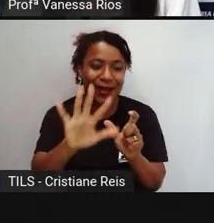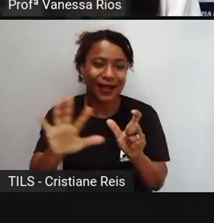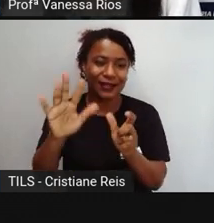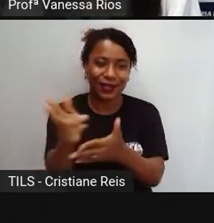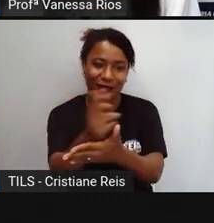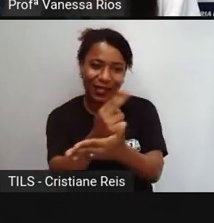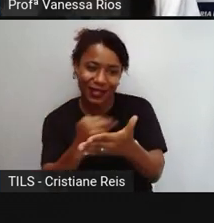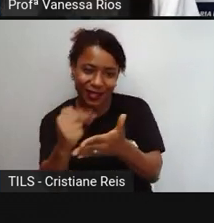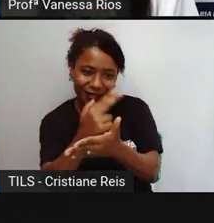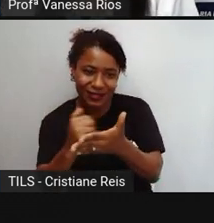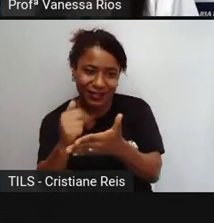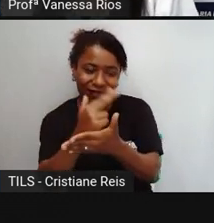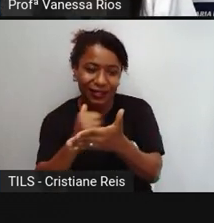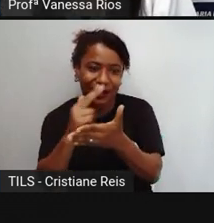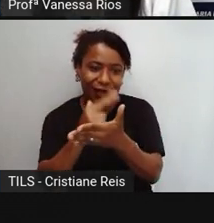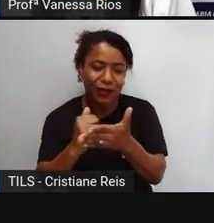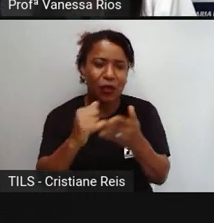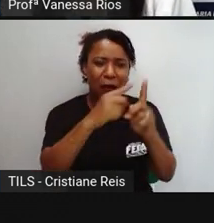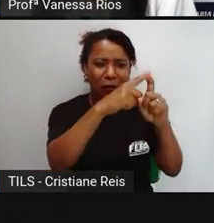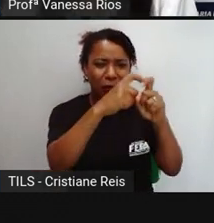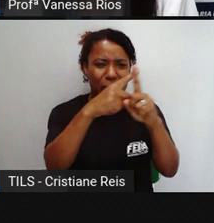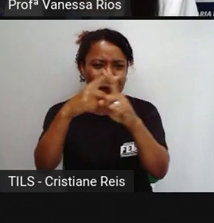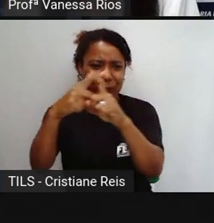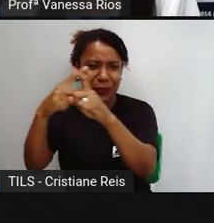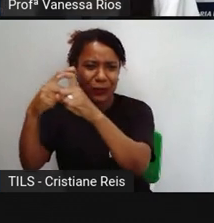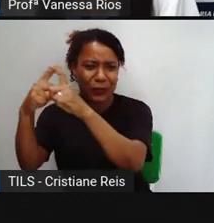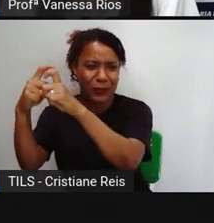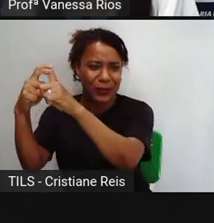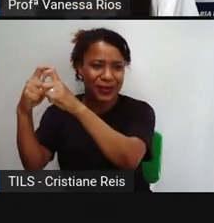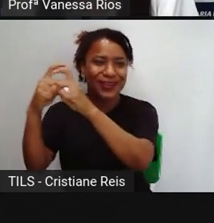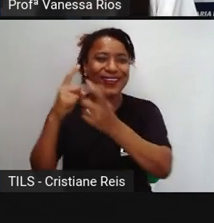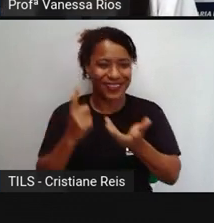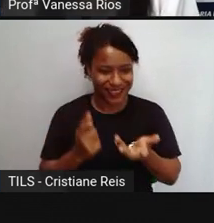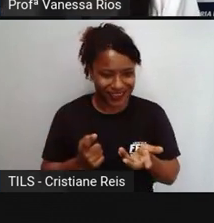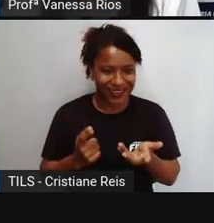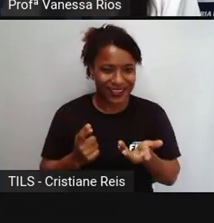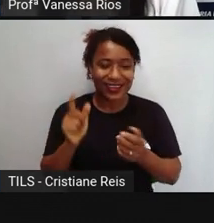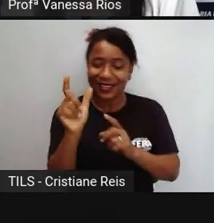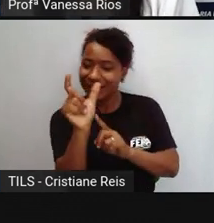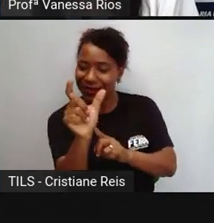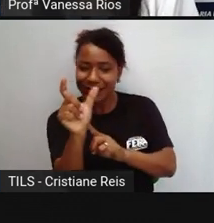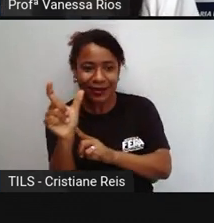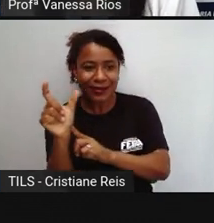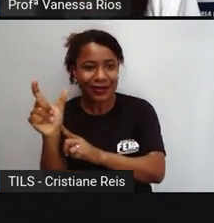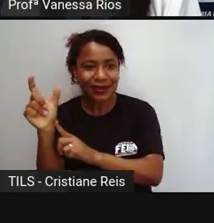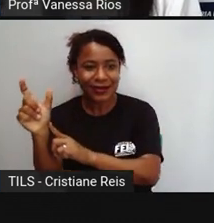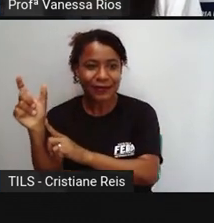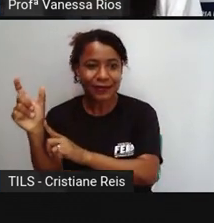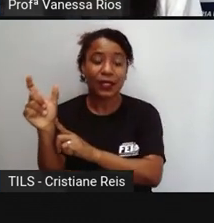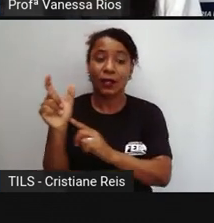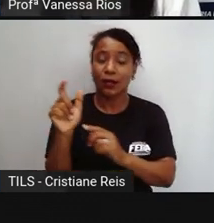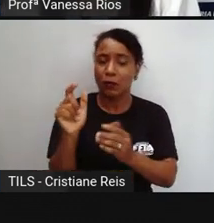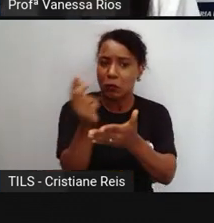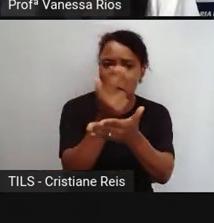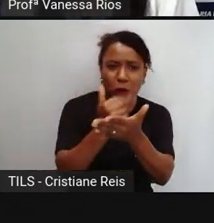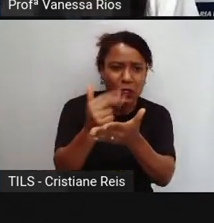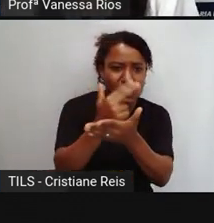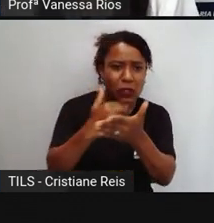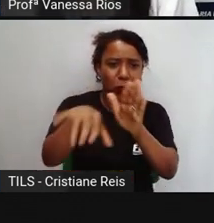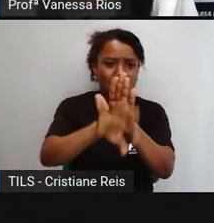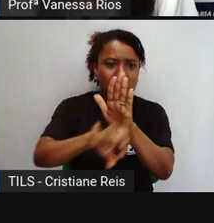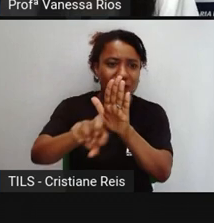desenhos, para representar, não é? É, com termos aí de valor, para expressar palavras,